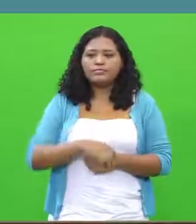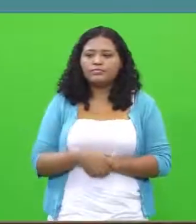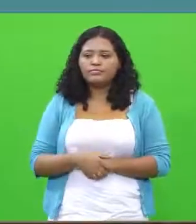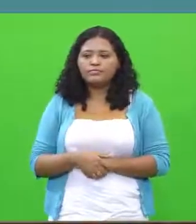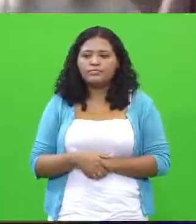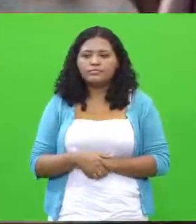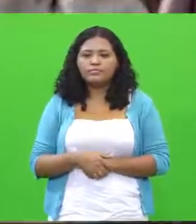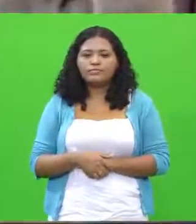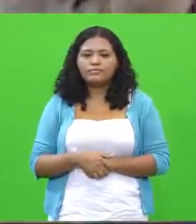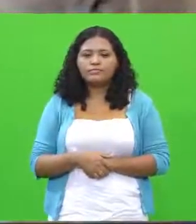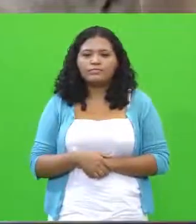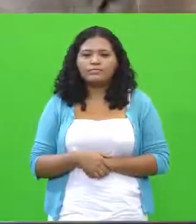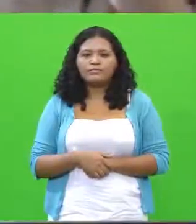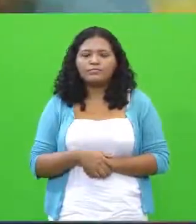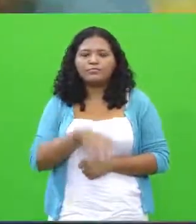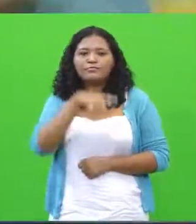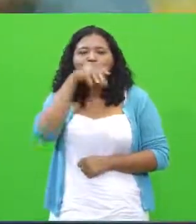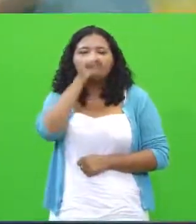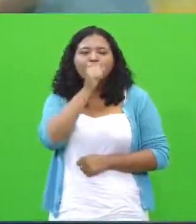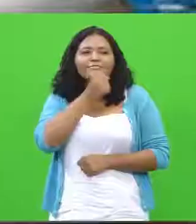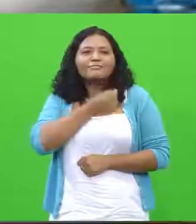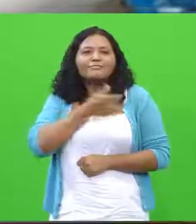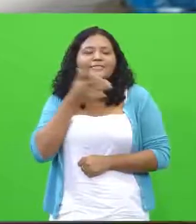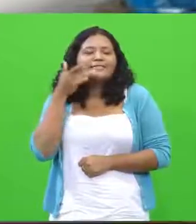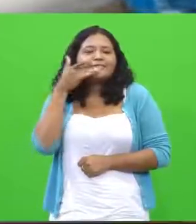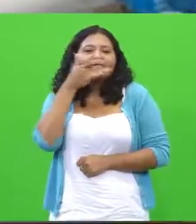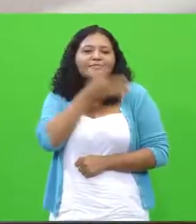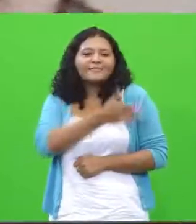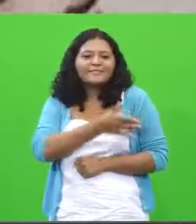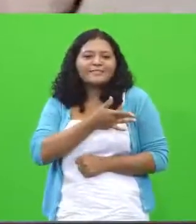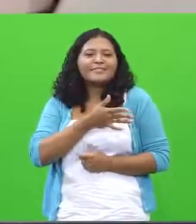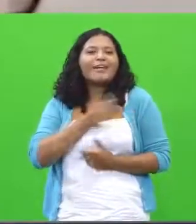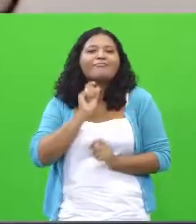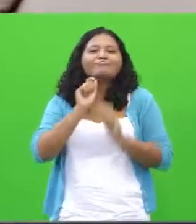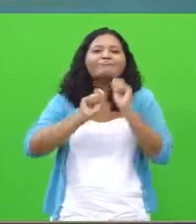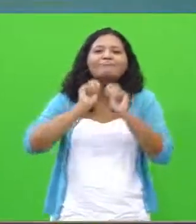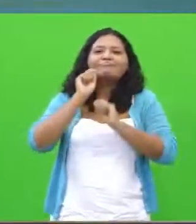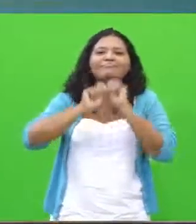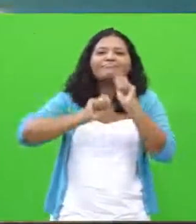Cheirinho gostoso, cadê, cadê você?